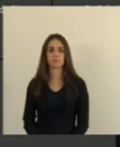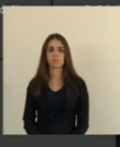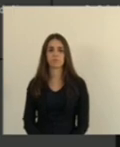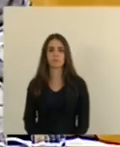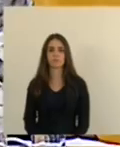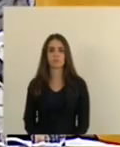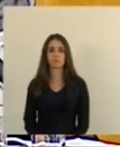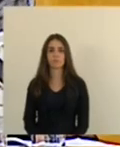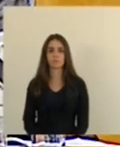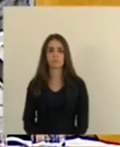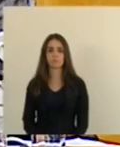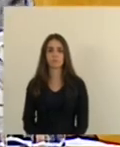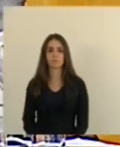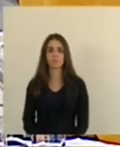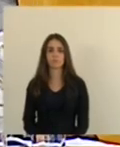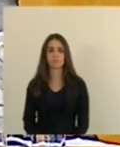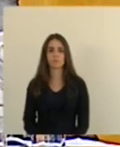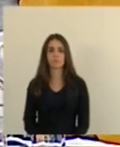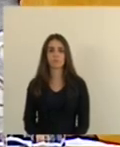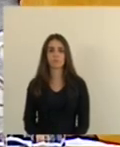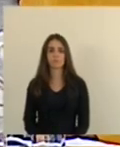deputado freitas voto com o relator